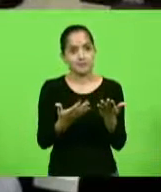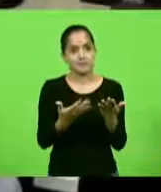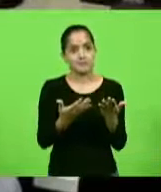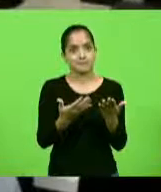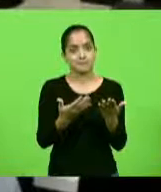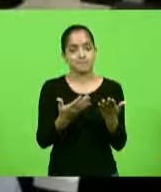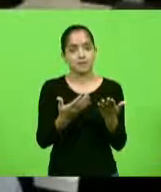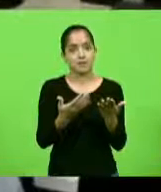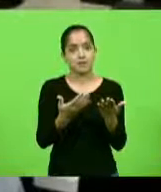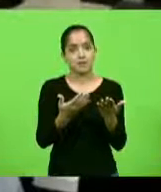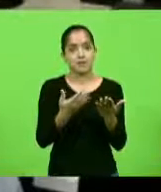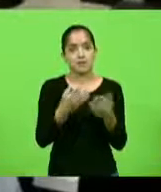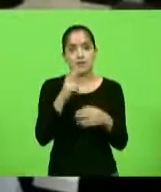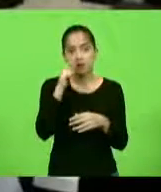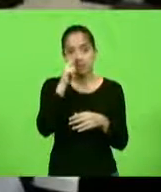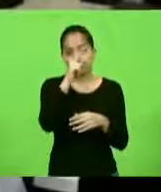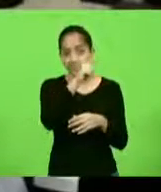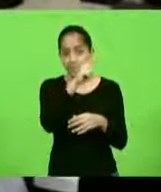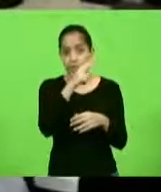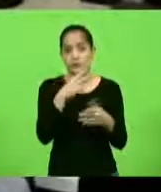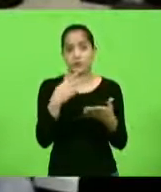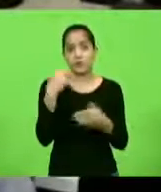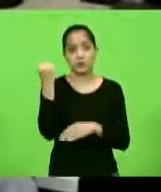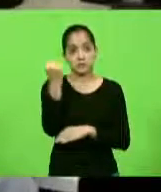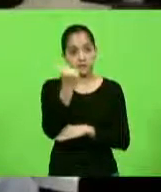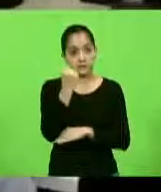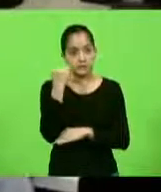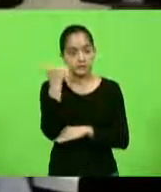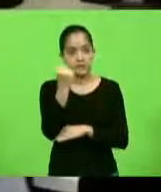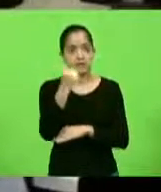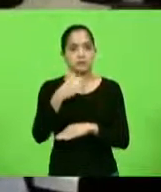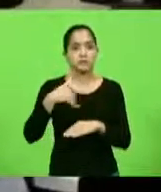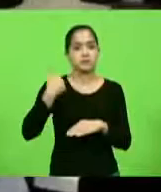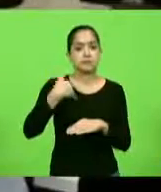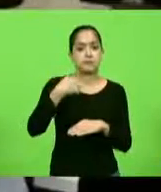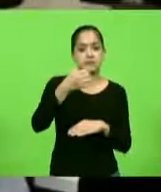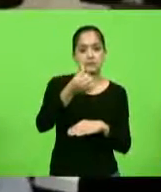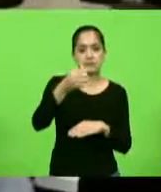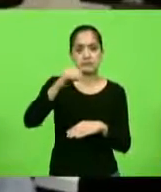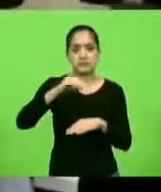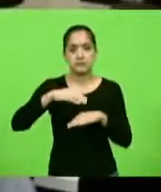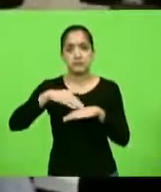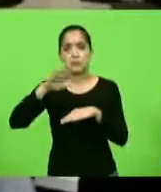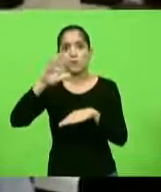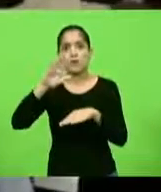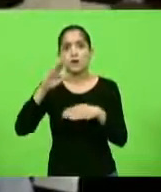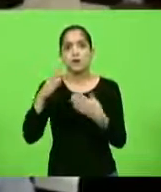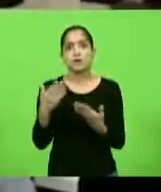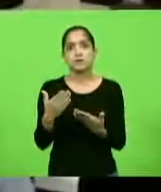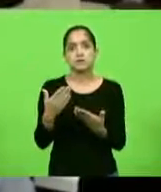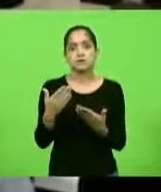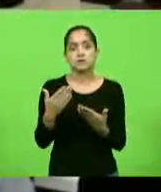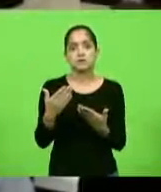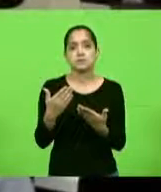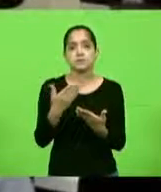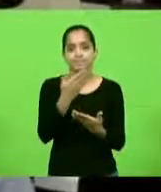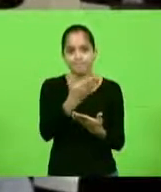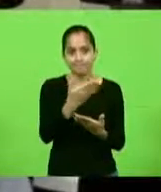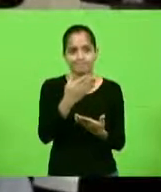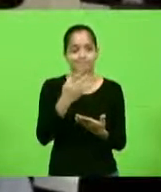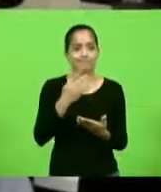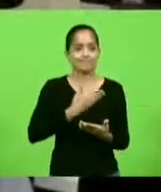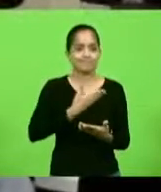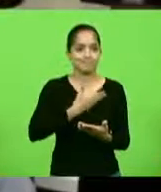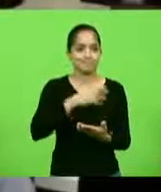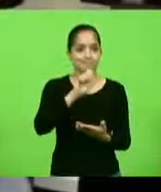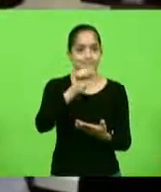tem gente acima de 50 anos, 60 anos. Né, Alba? A Ada, minha amiga, que